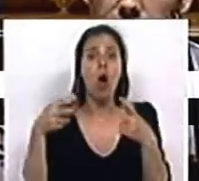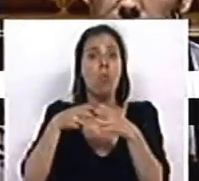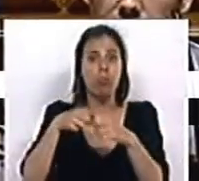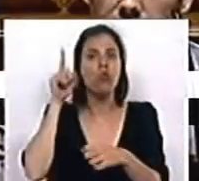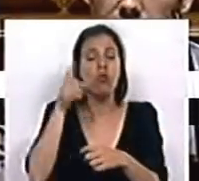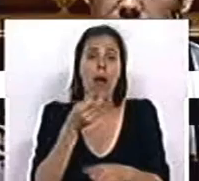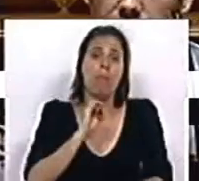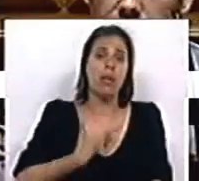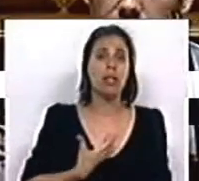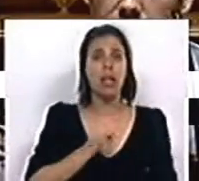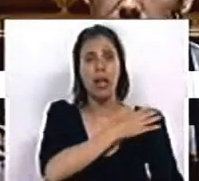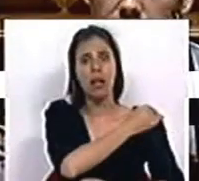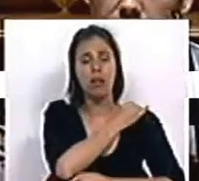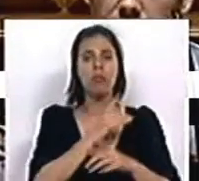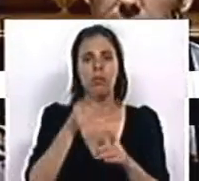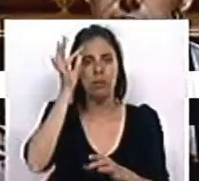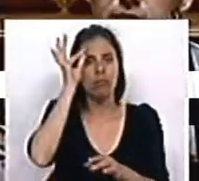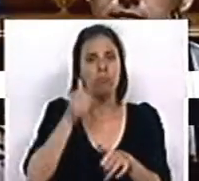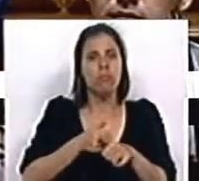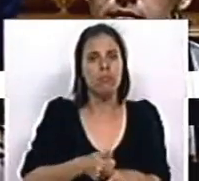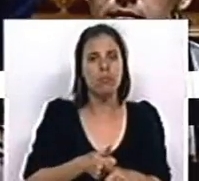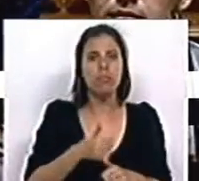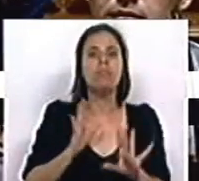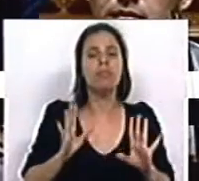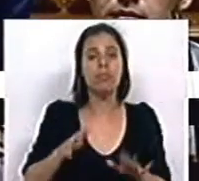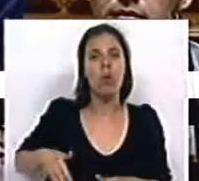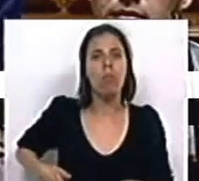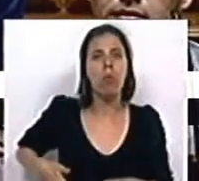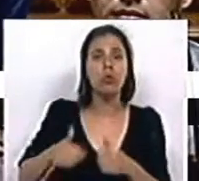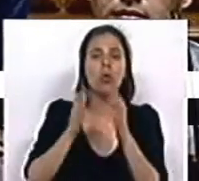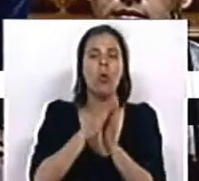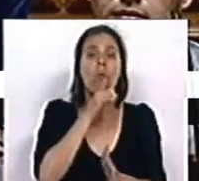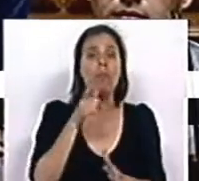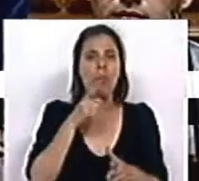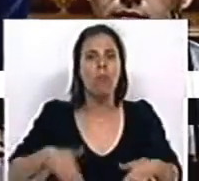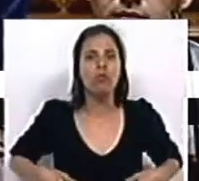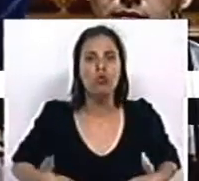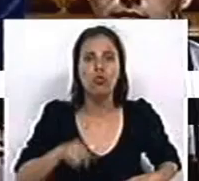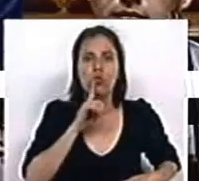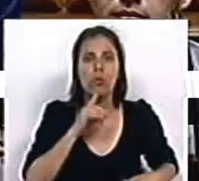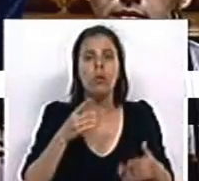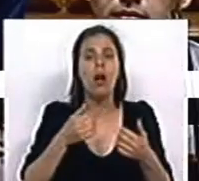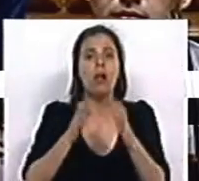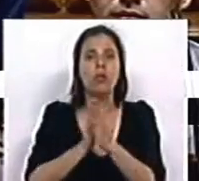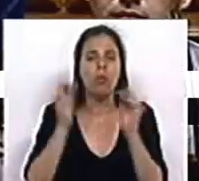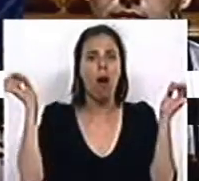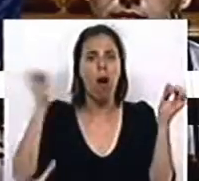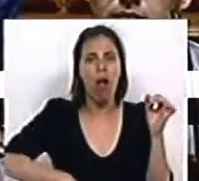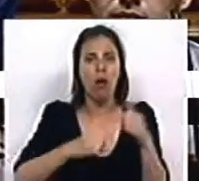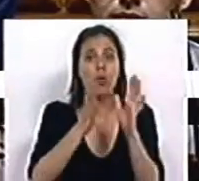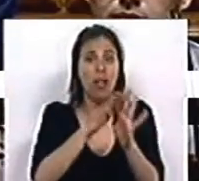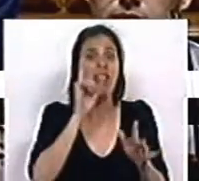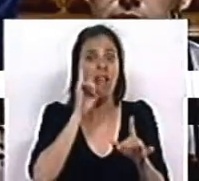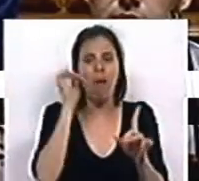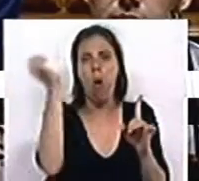Bruxelas, PSD e CDS foram disciplinados. meteram no bolso todas as promessas que fizeram, largaram as entidades, os setores que